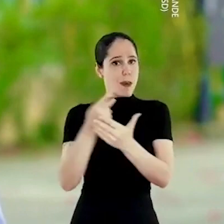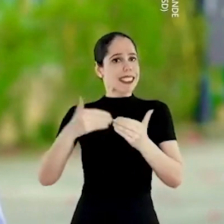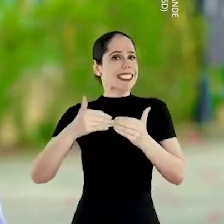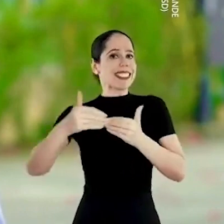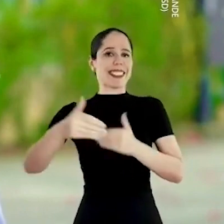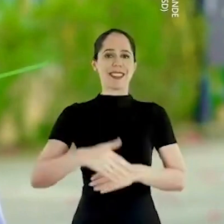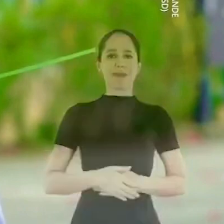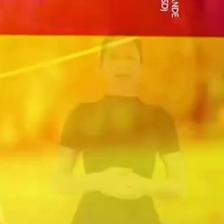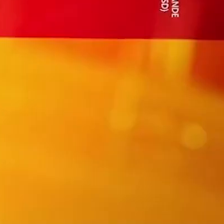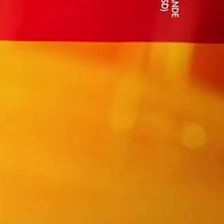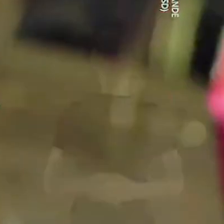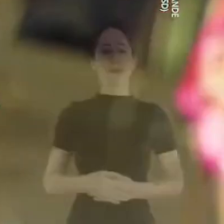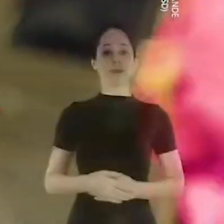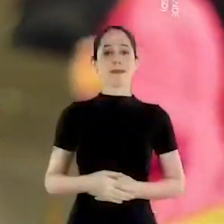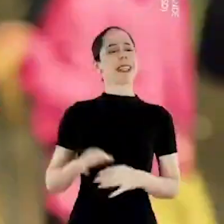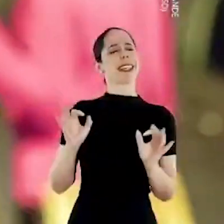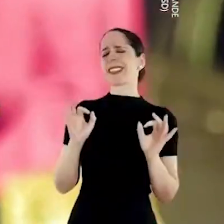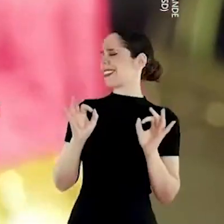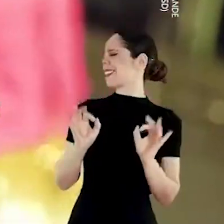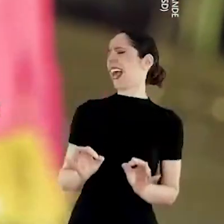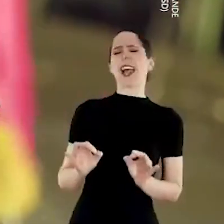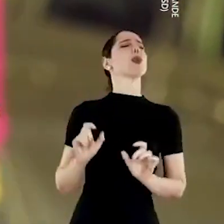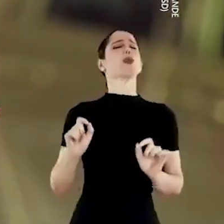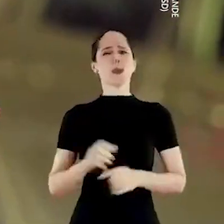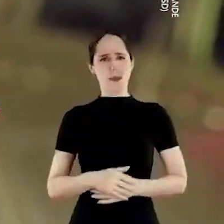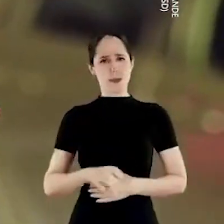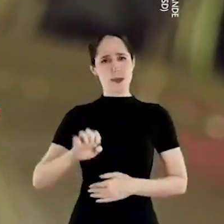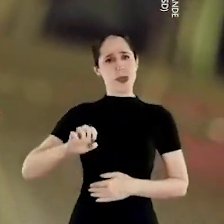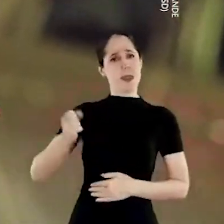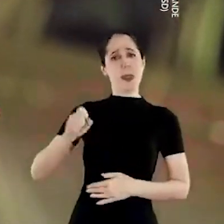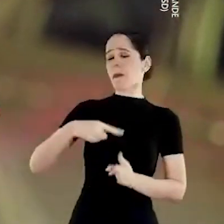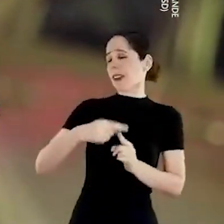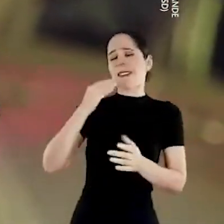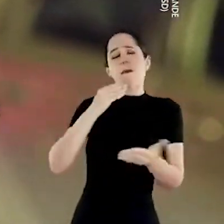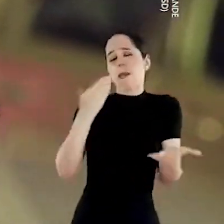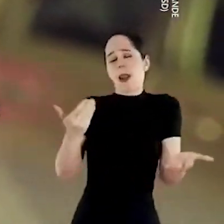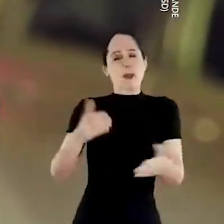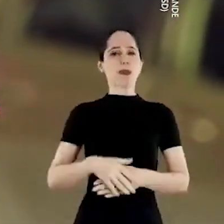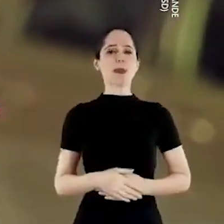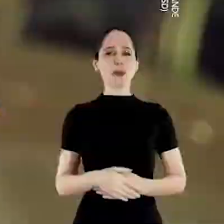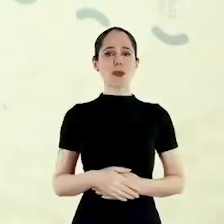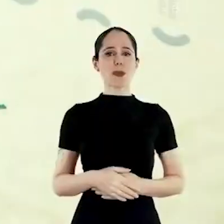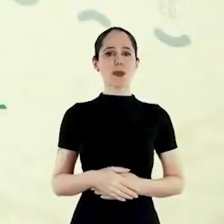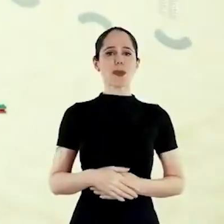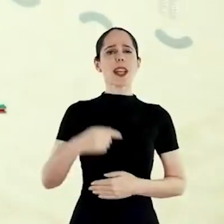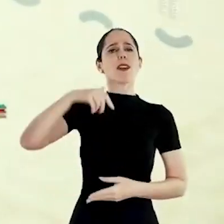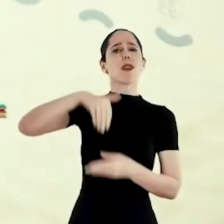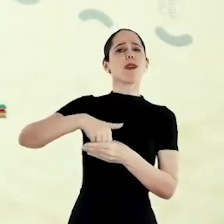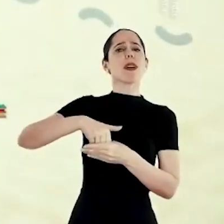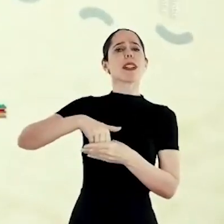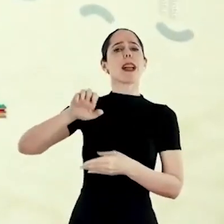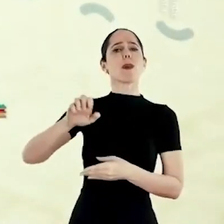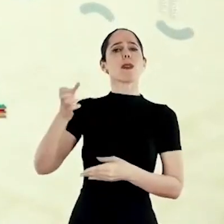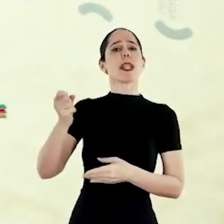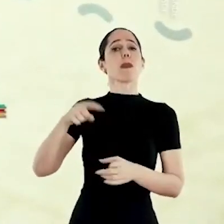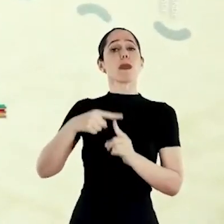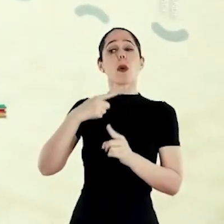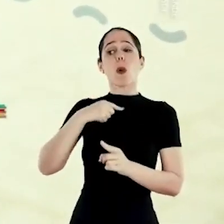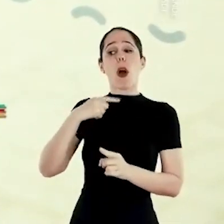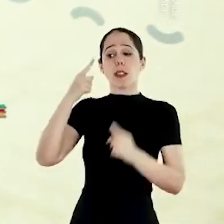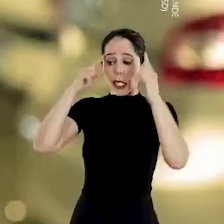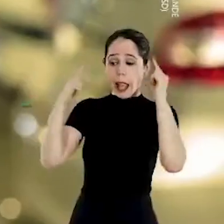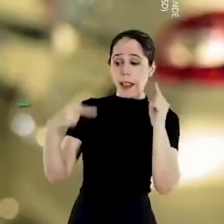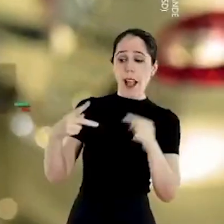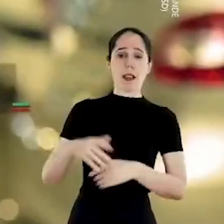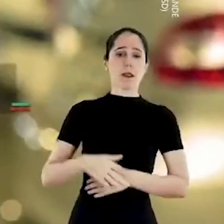O melhor vem agora. Com certeza, Eduardo Leite e Gabriel Souza, né? Eu vou botar no Eduardo Leite porque eu gosto das